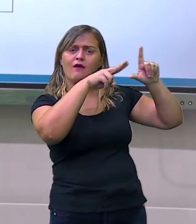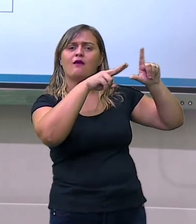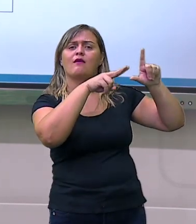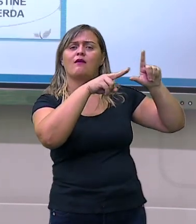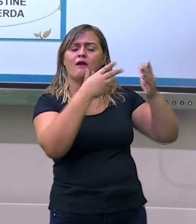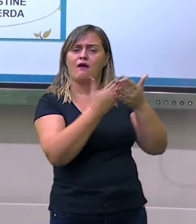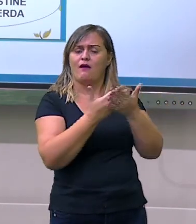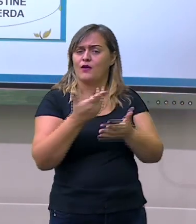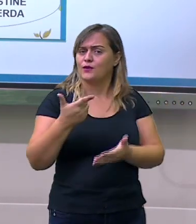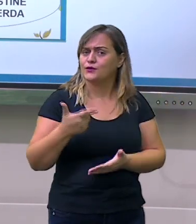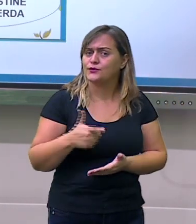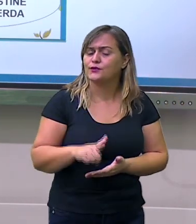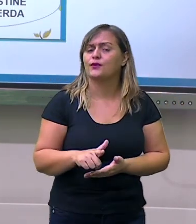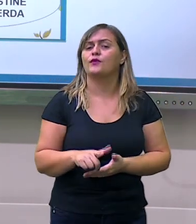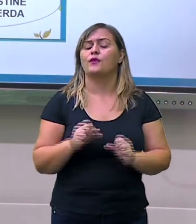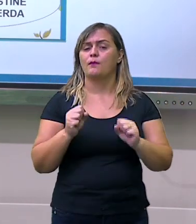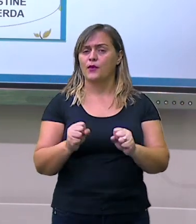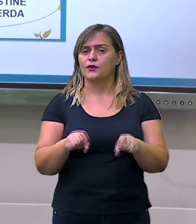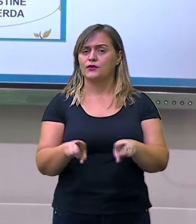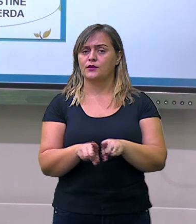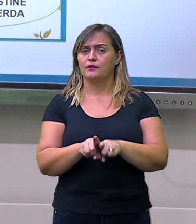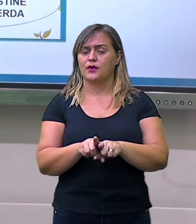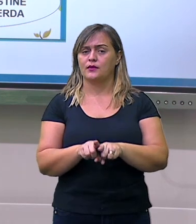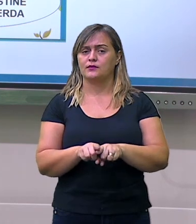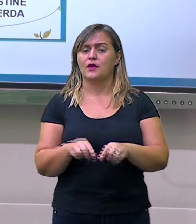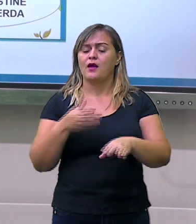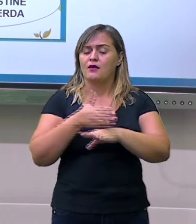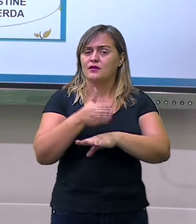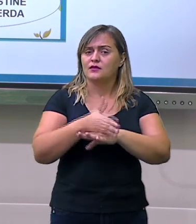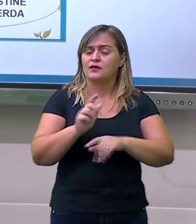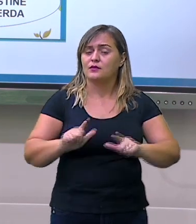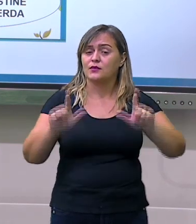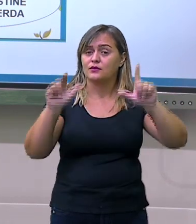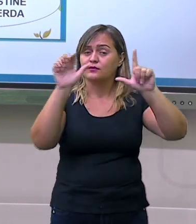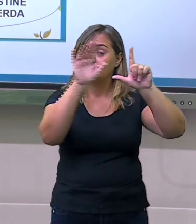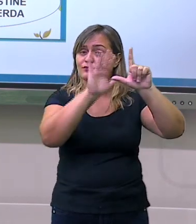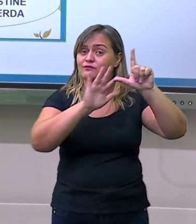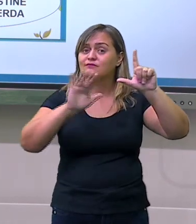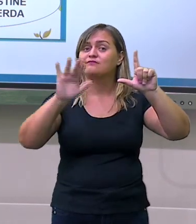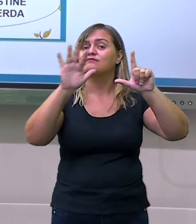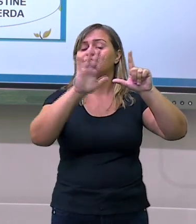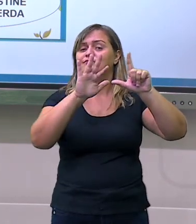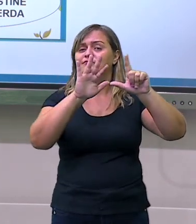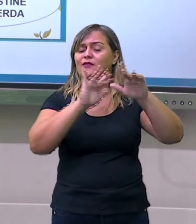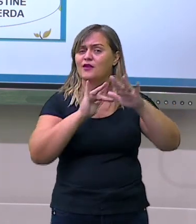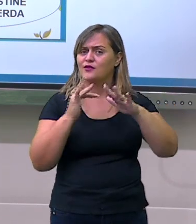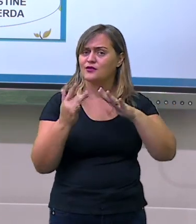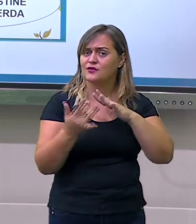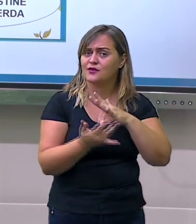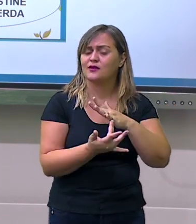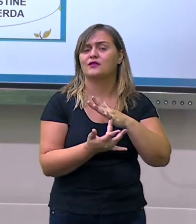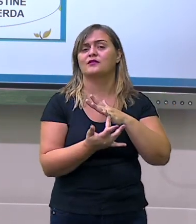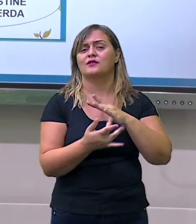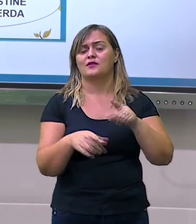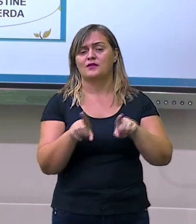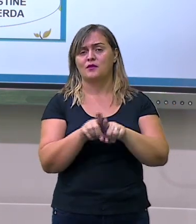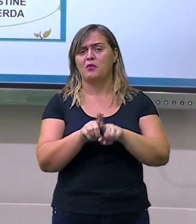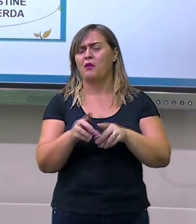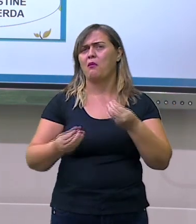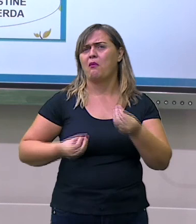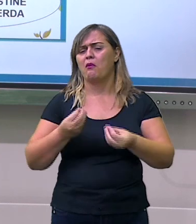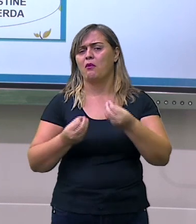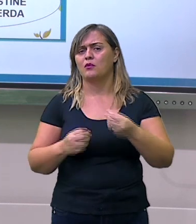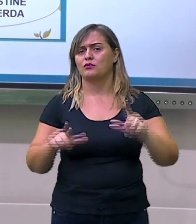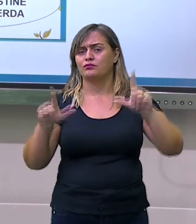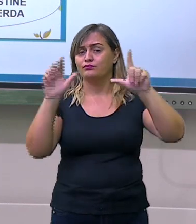muito fácil. você pode acessar a nossa plataforma SMEDGV e as nossas redes sociais, apontando o seu celular